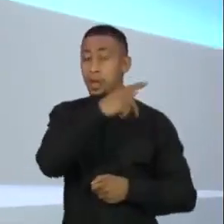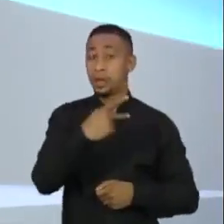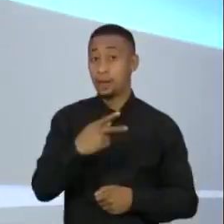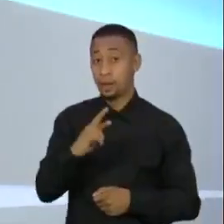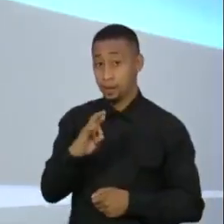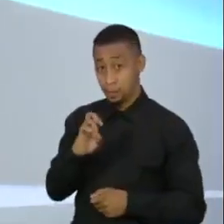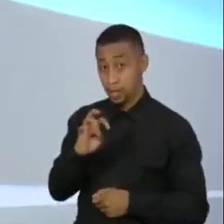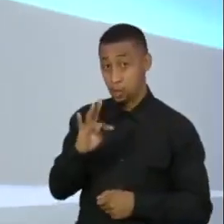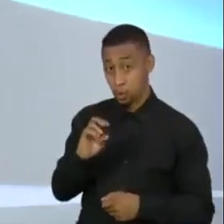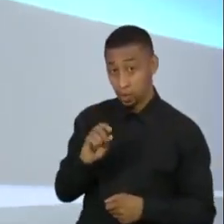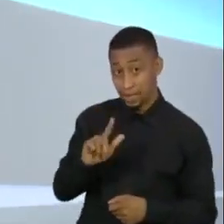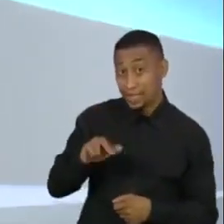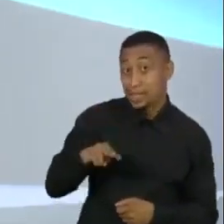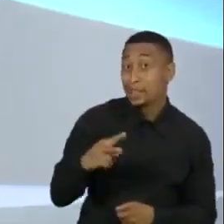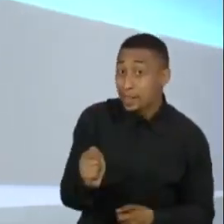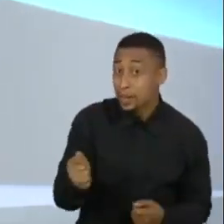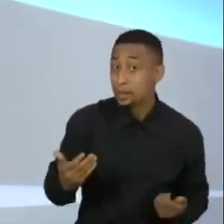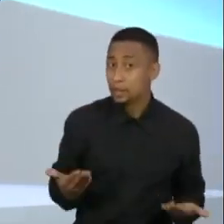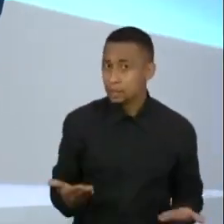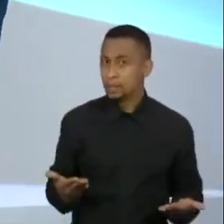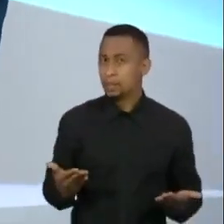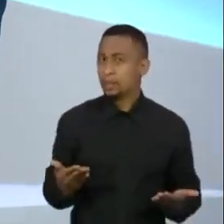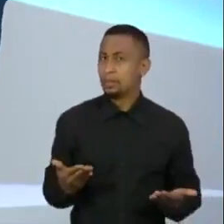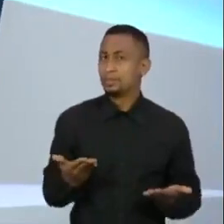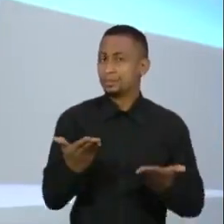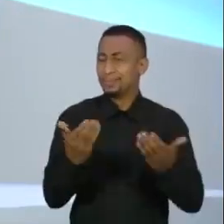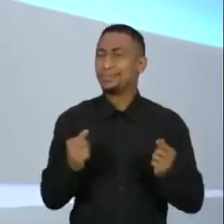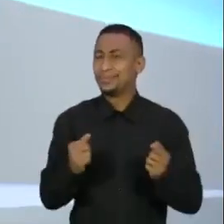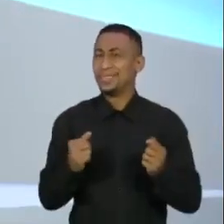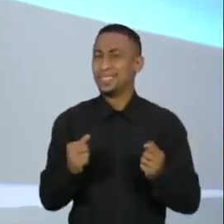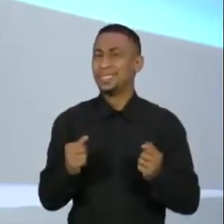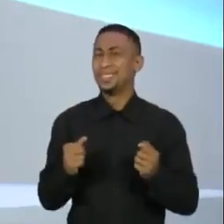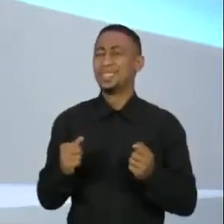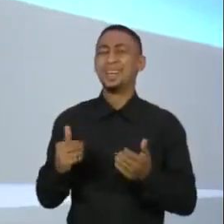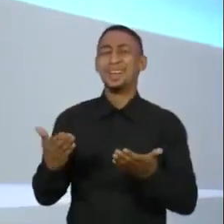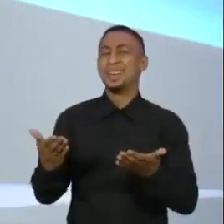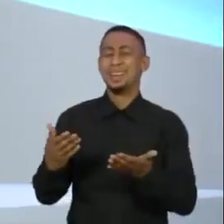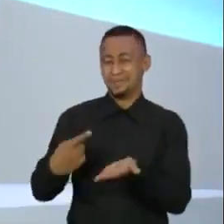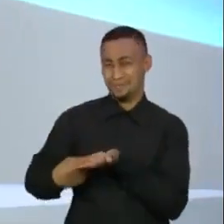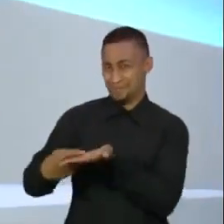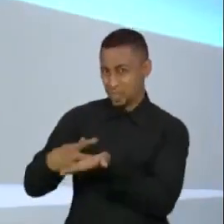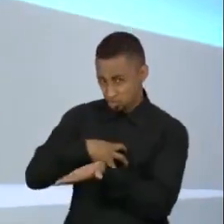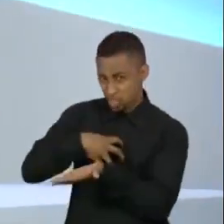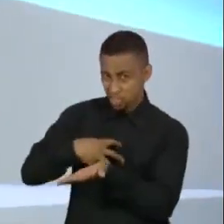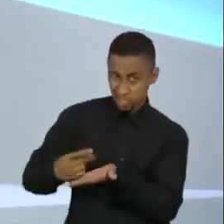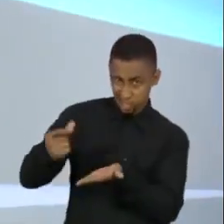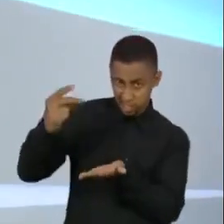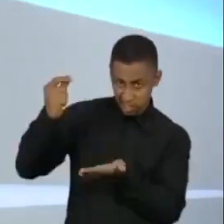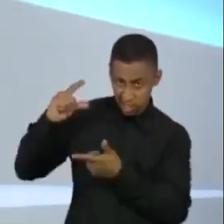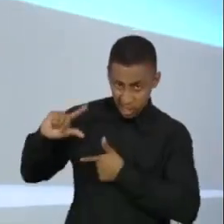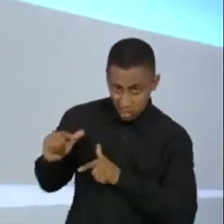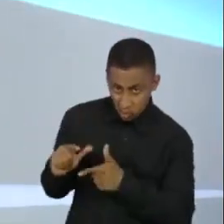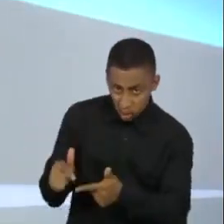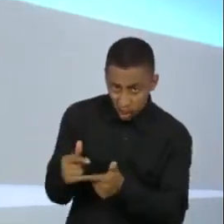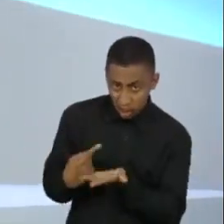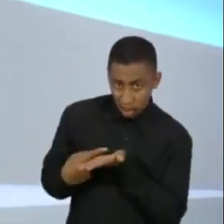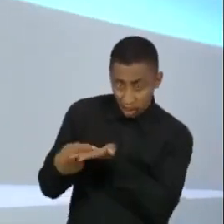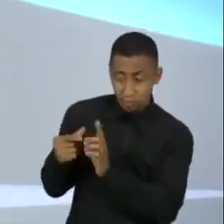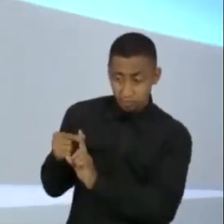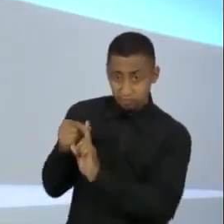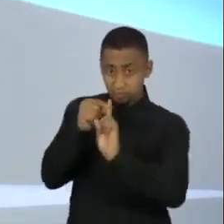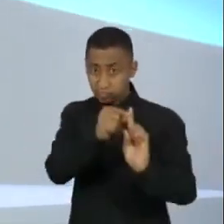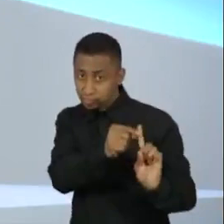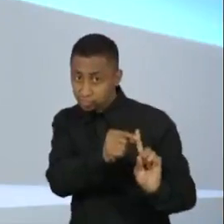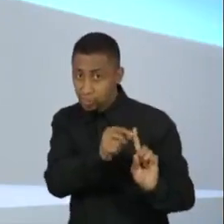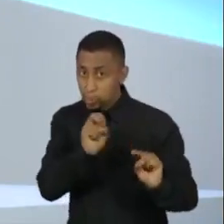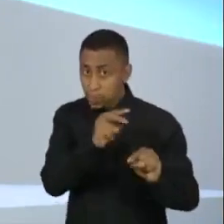Então, eu quero saber se isso é realmente aquele velho método de negociação de cargos. E no